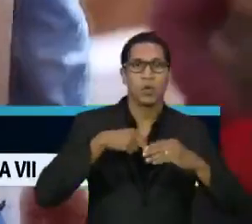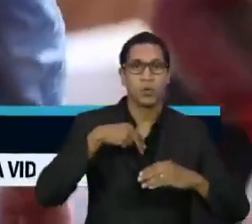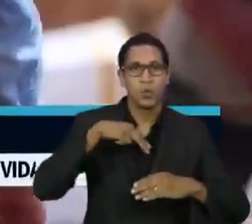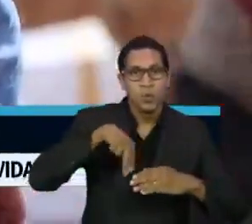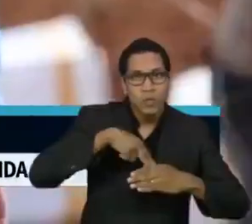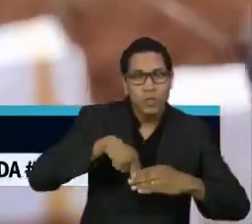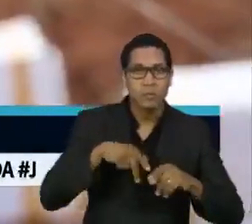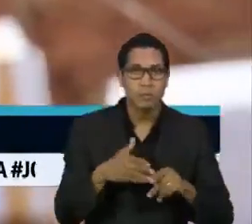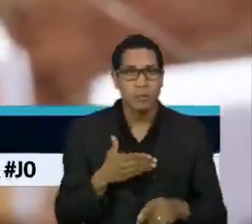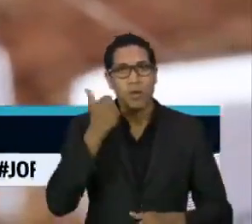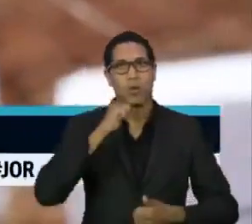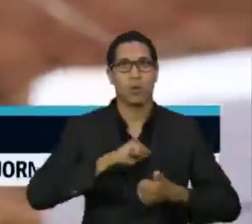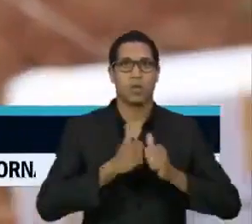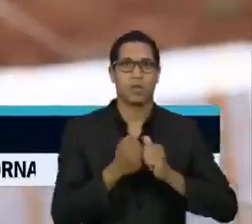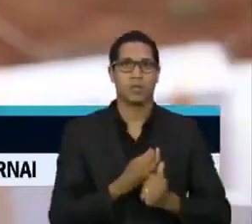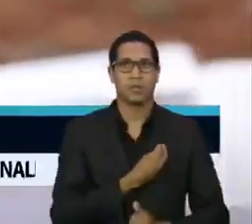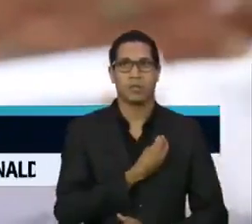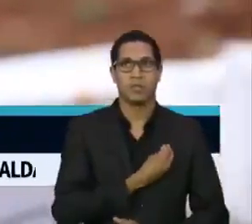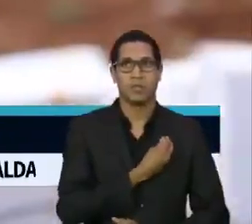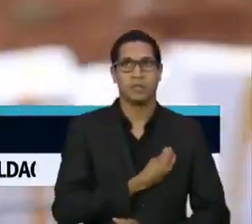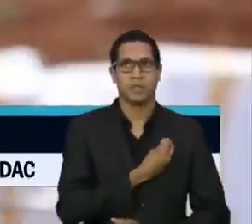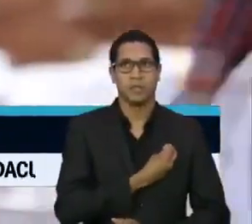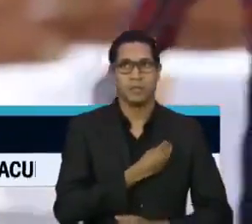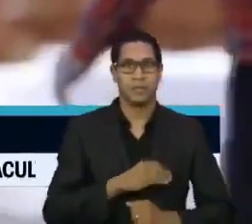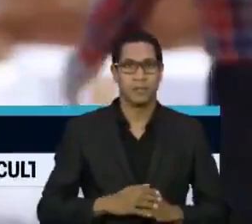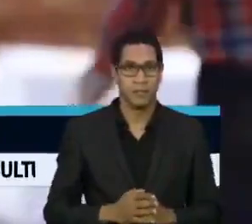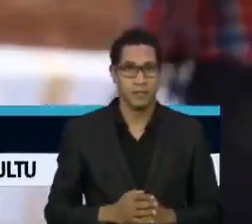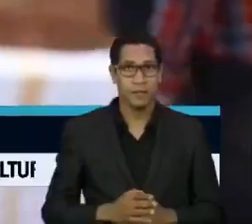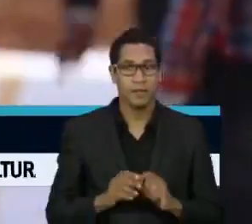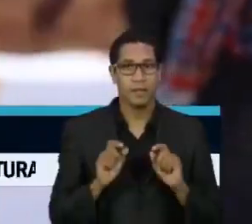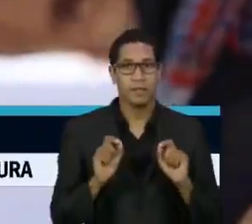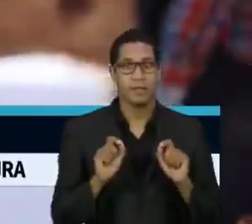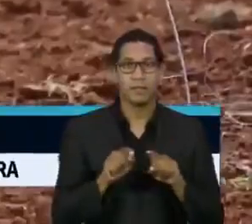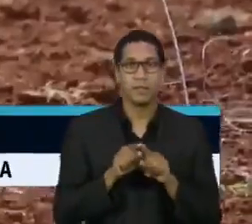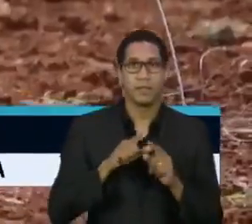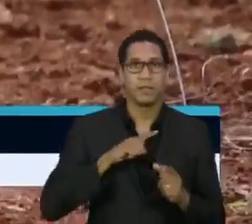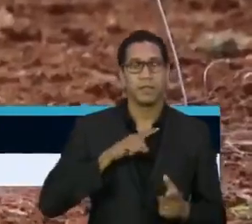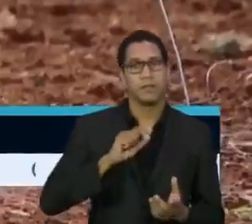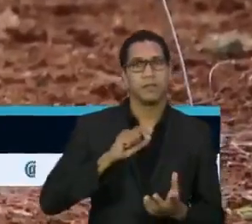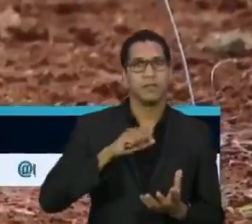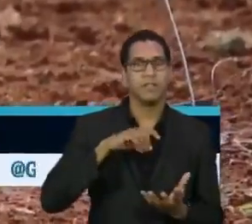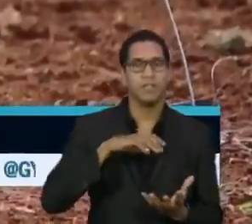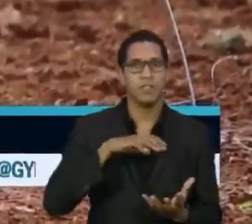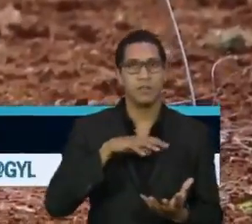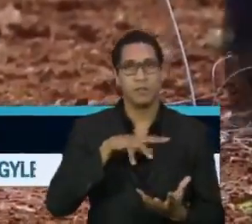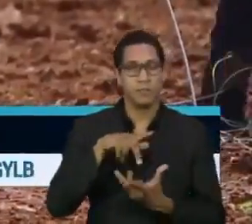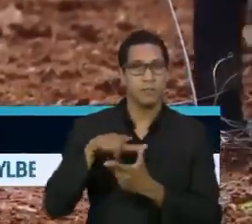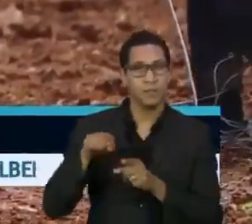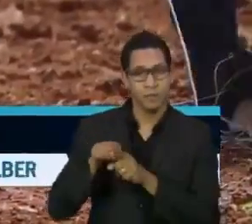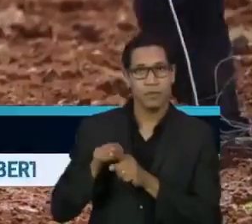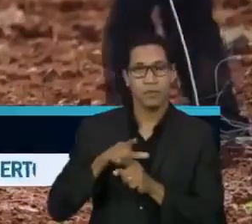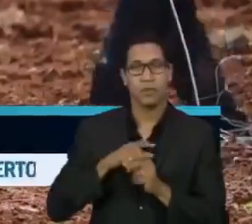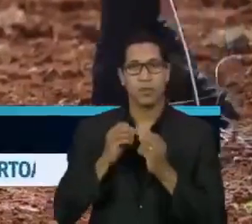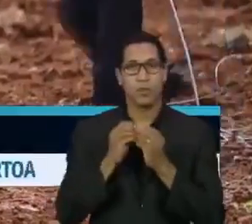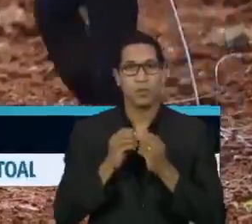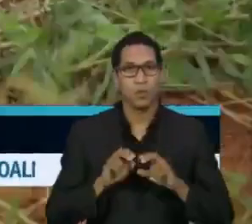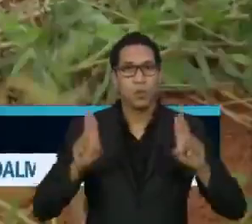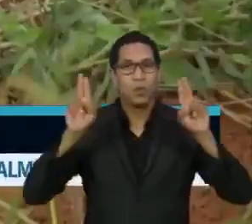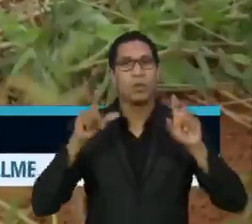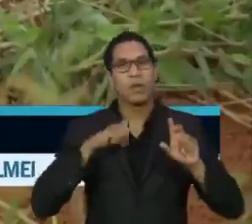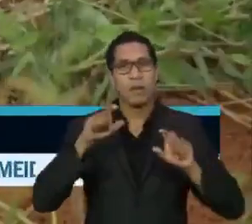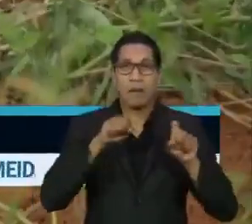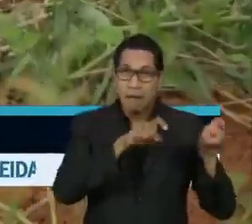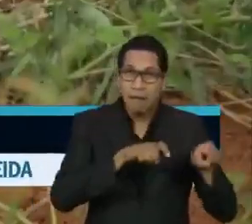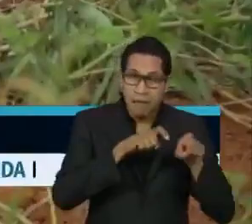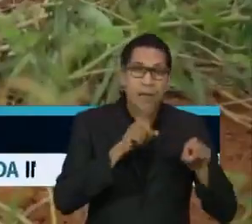de Vida. Organizada pela ONU em parceria com o Fundo Internacional de Desenvolvimento Agrícola e o Instituto Interamericano de Cooperação para a Agricultura,